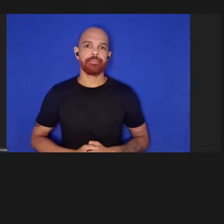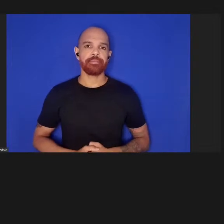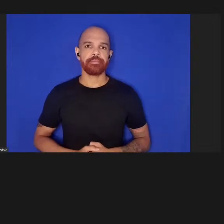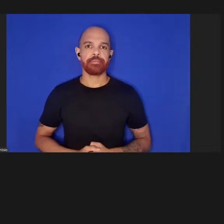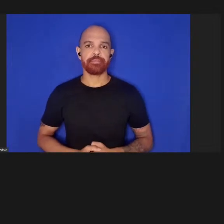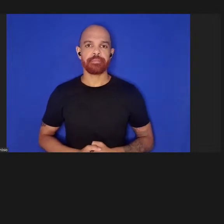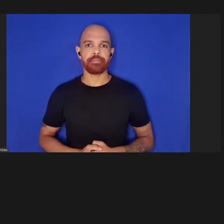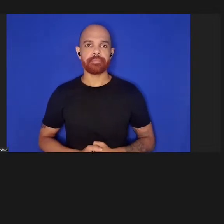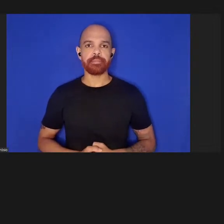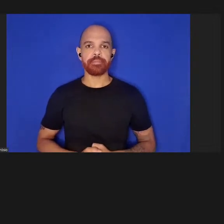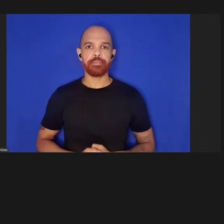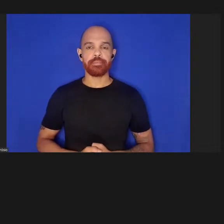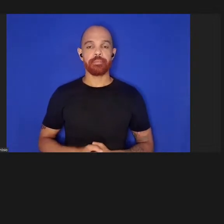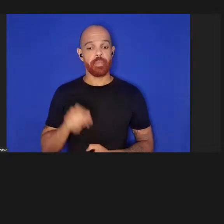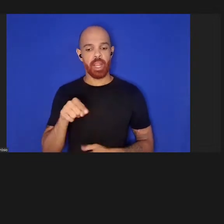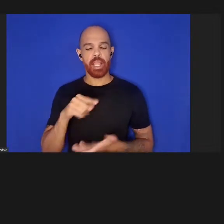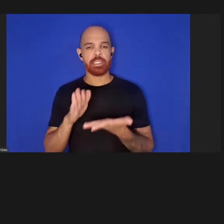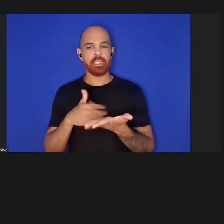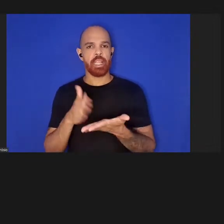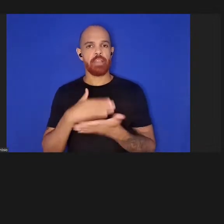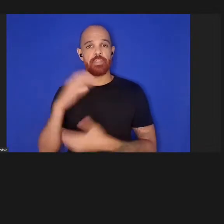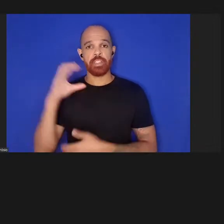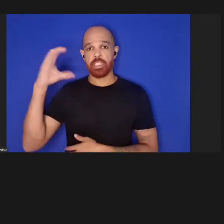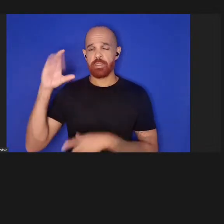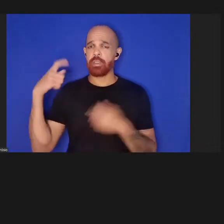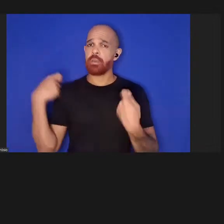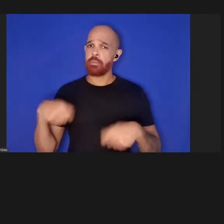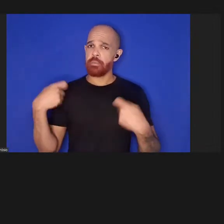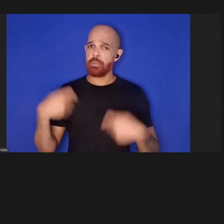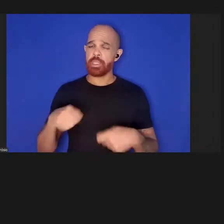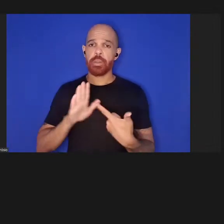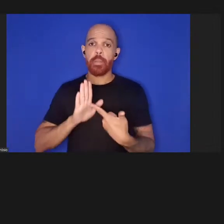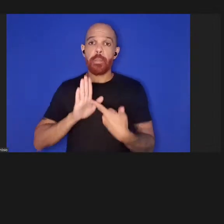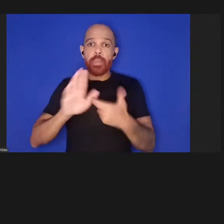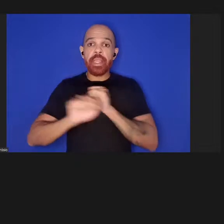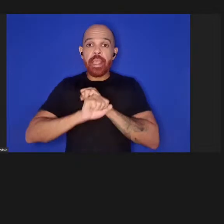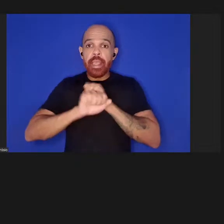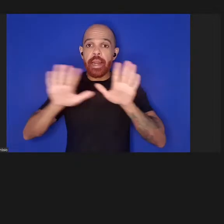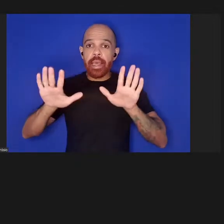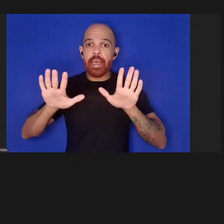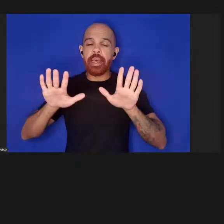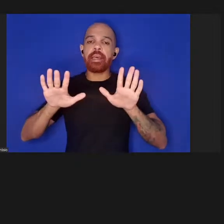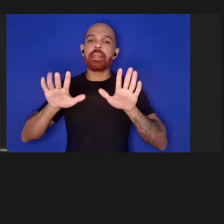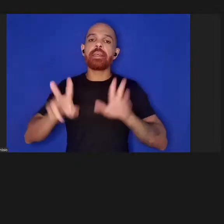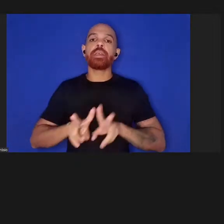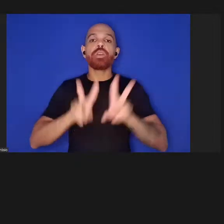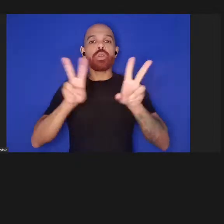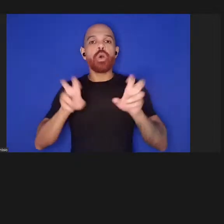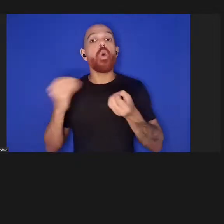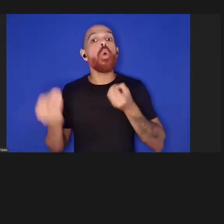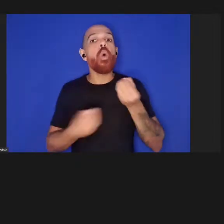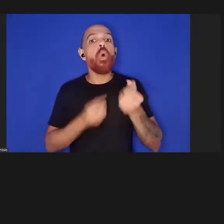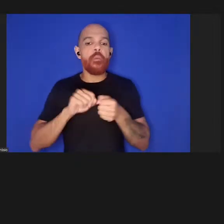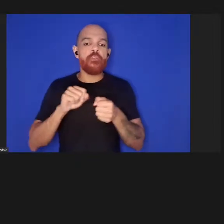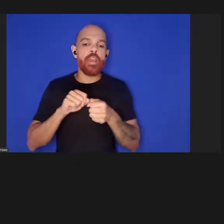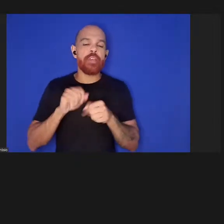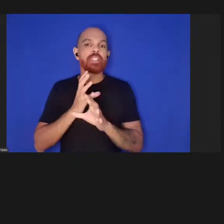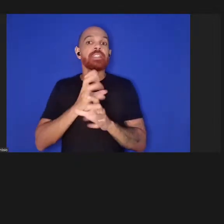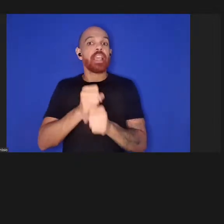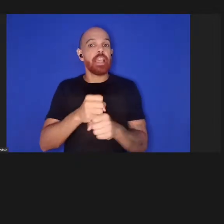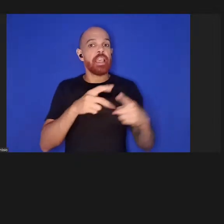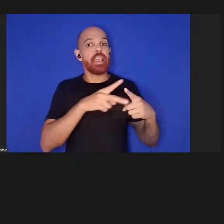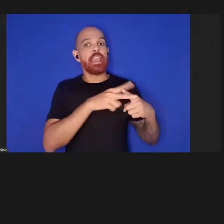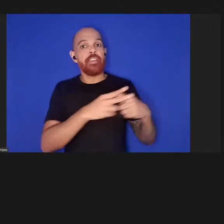essas revistas científicas deveriam dar uma indicação clara sobre como foi feita essa revisão essa